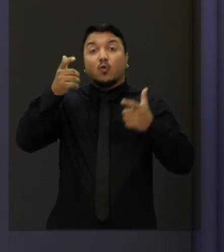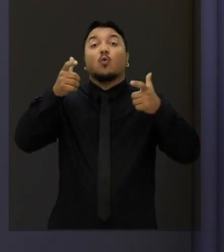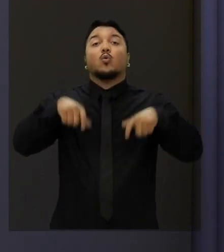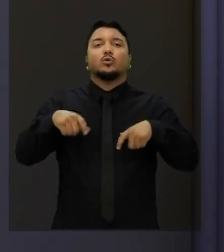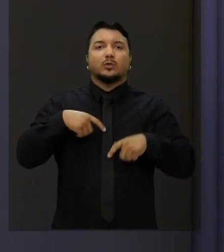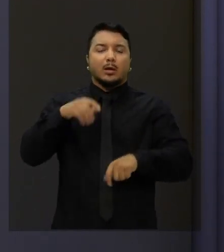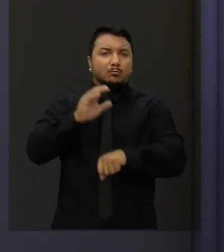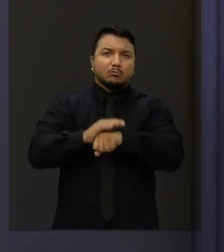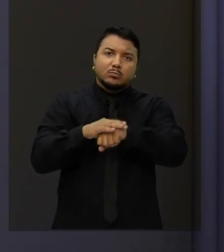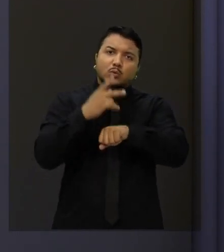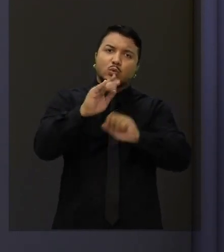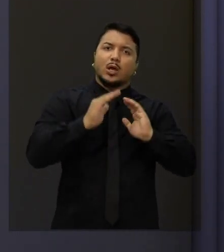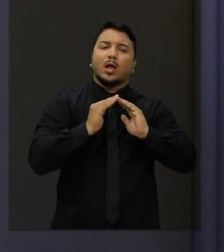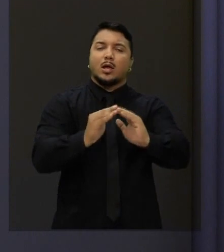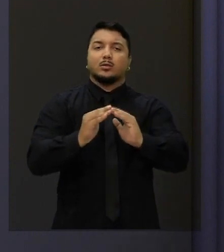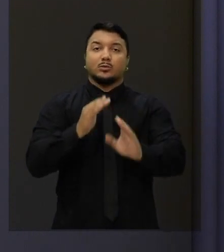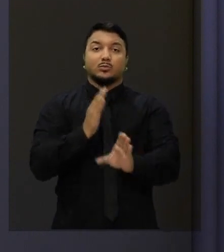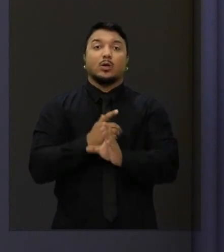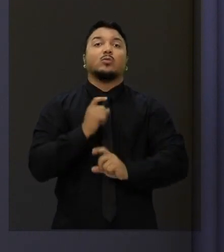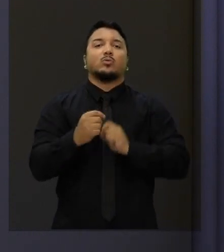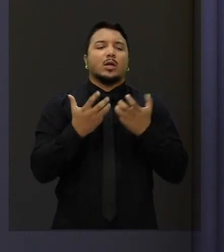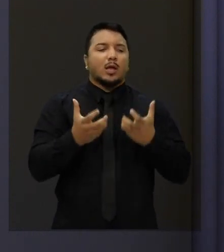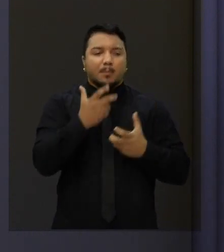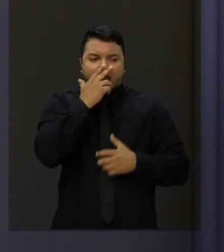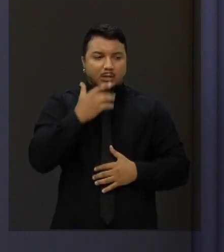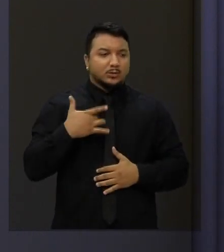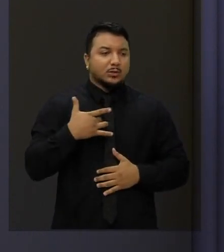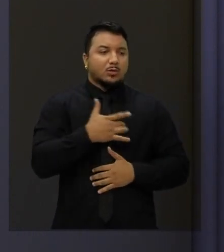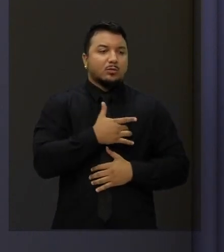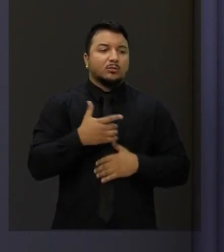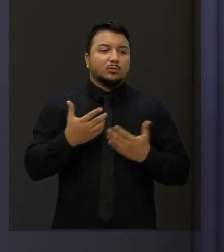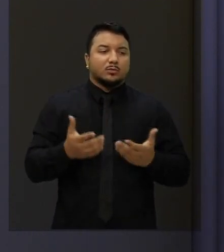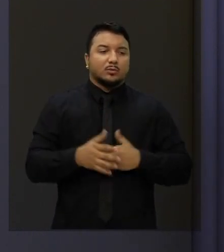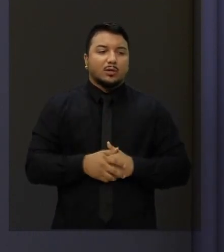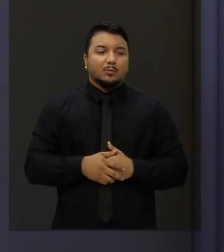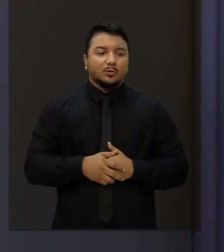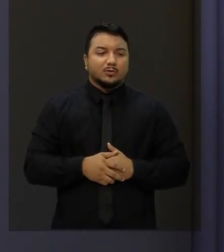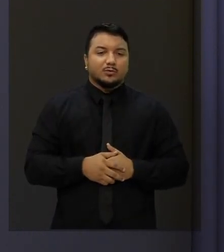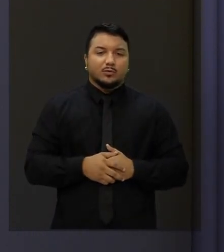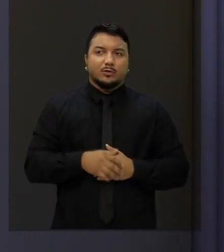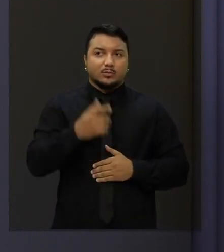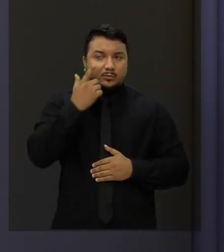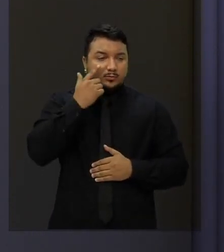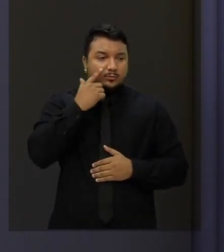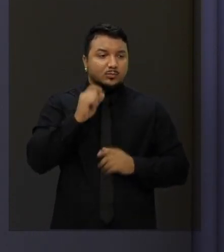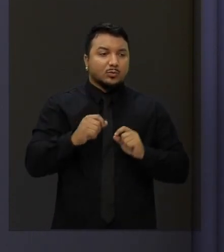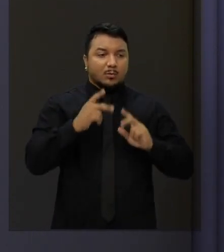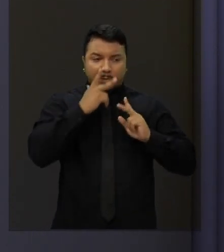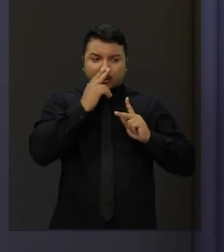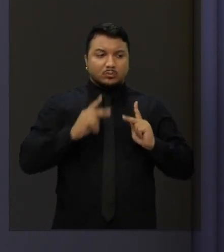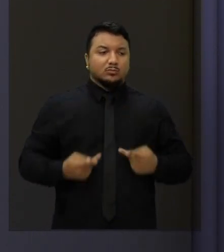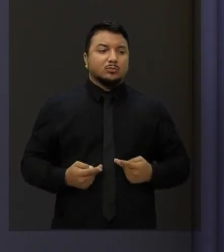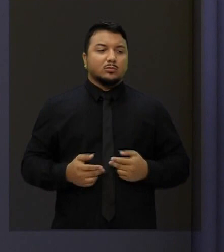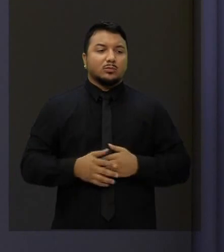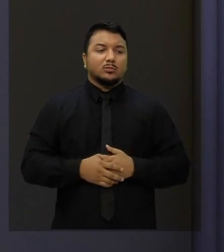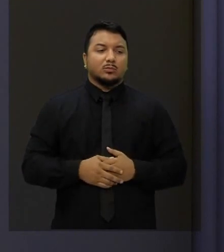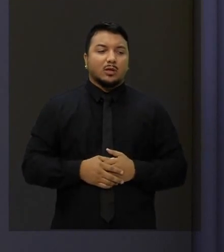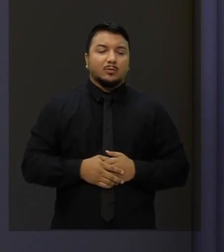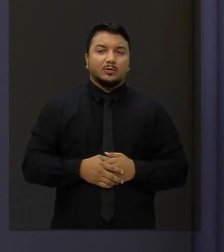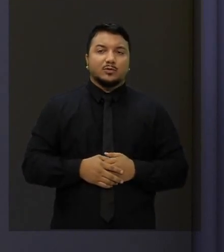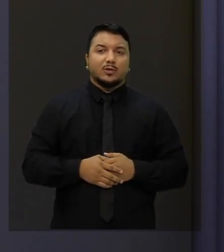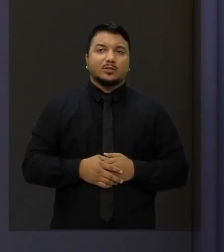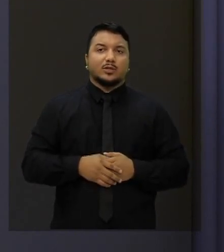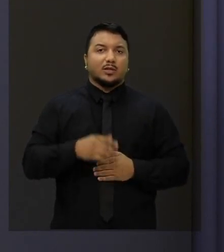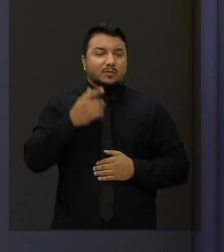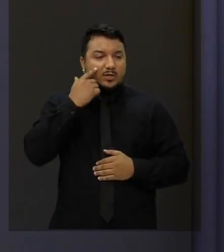que você reside. Porque nós queremos uma saúde que abraça o nosso povo com tratamento humanizado. Assim como nós queremos fazer um grande